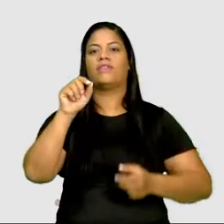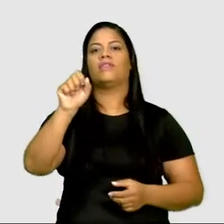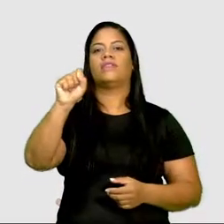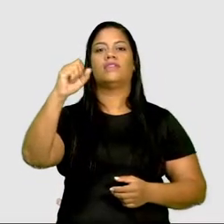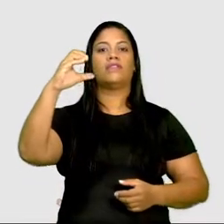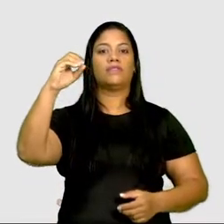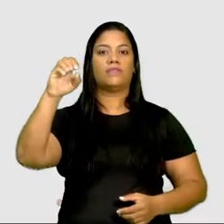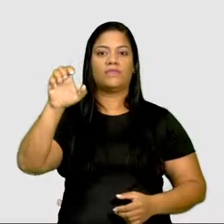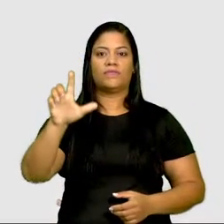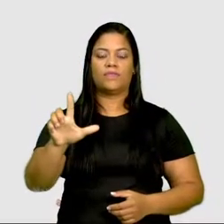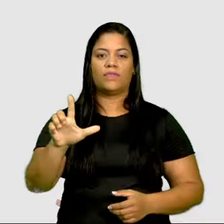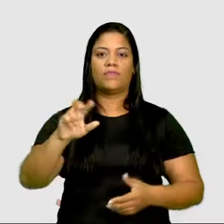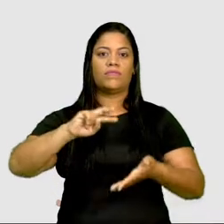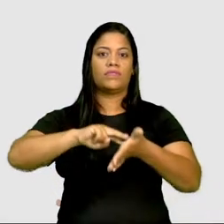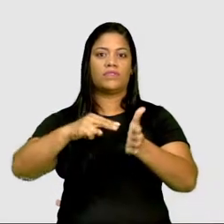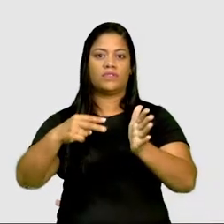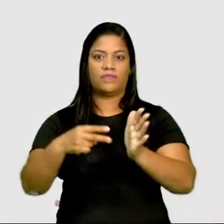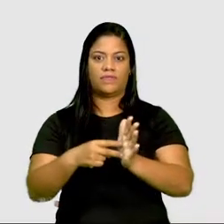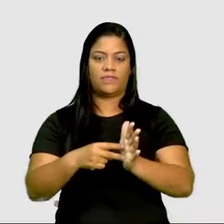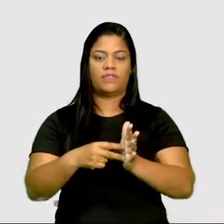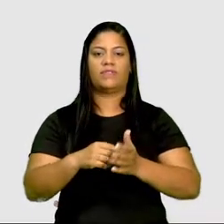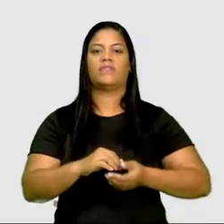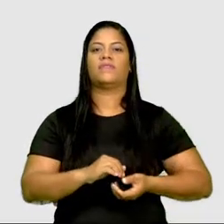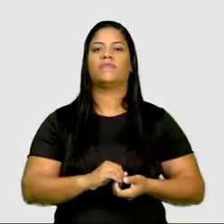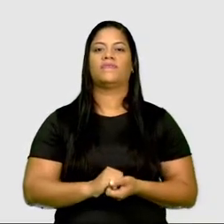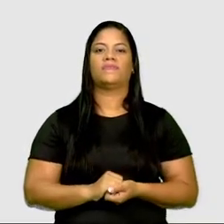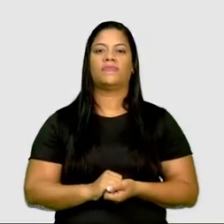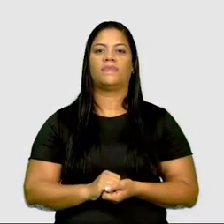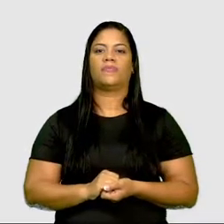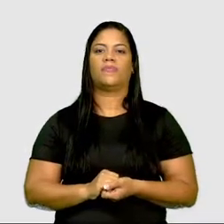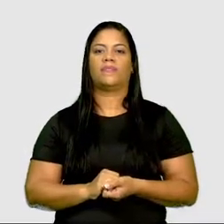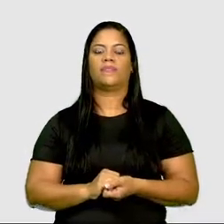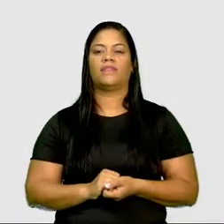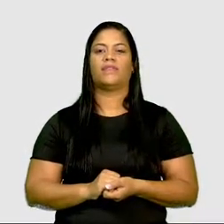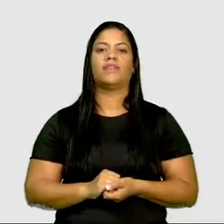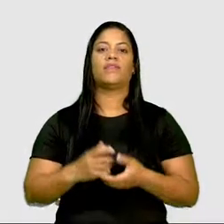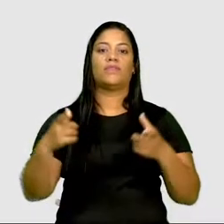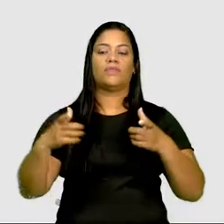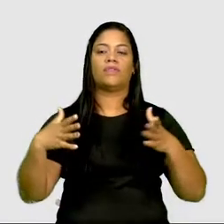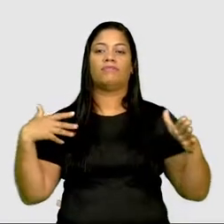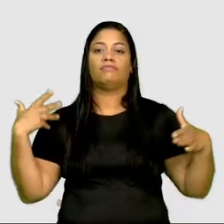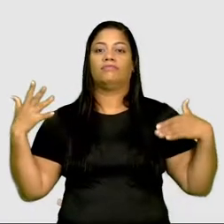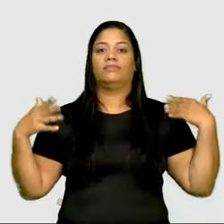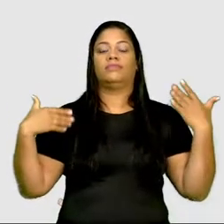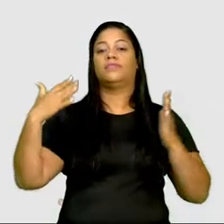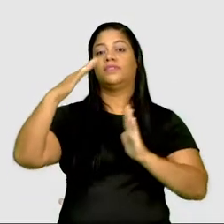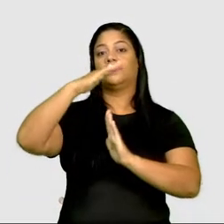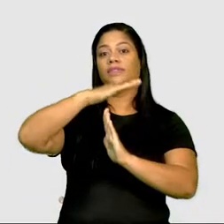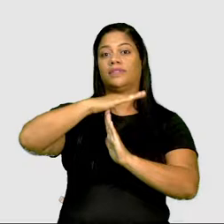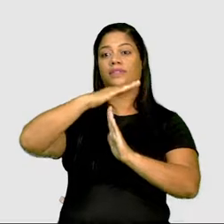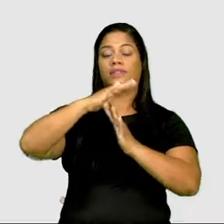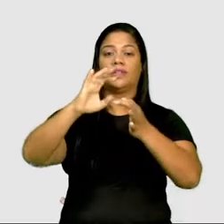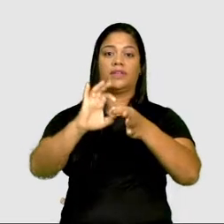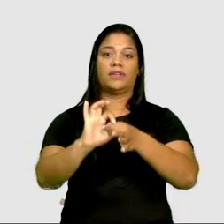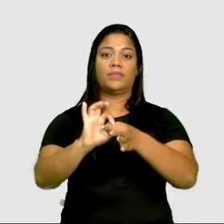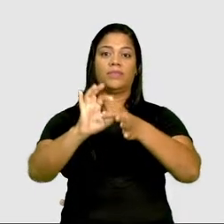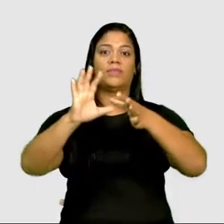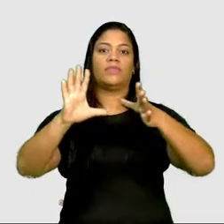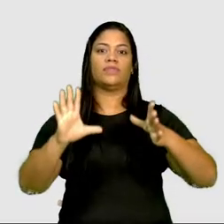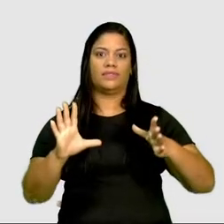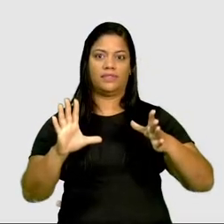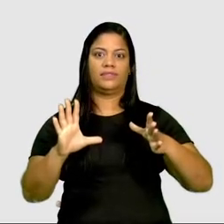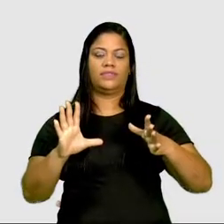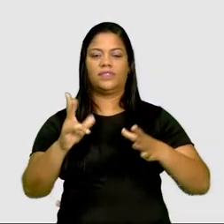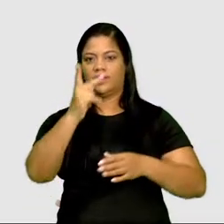que significa ócio, ou seja, lazer ou tempo livre. As pessoas